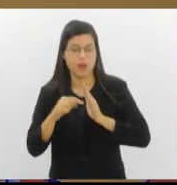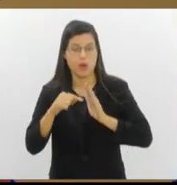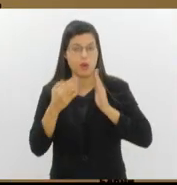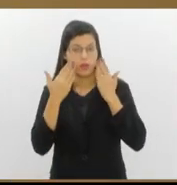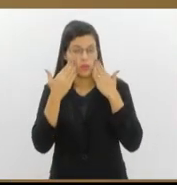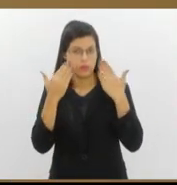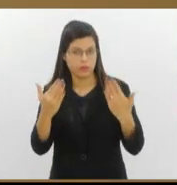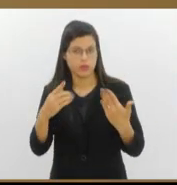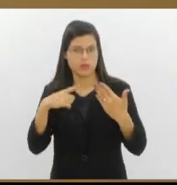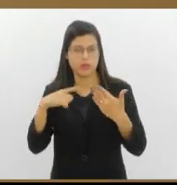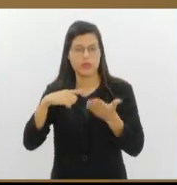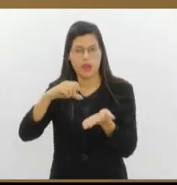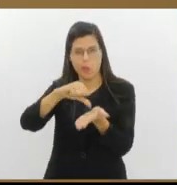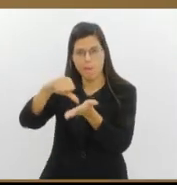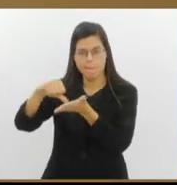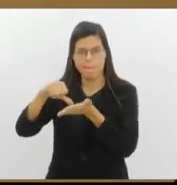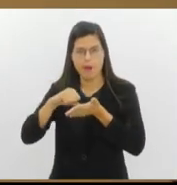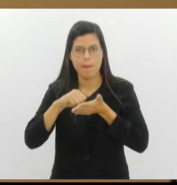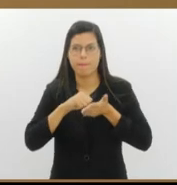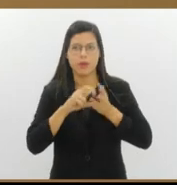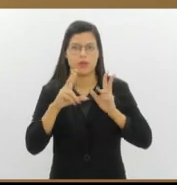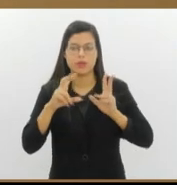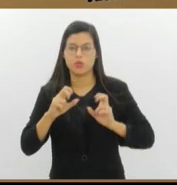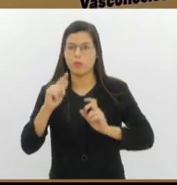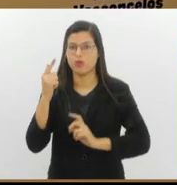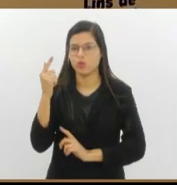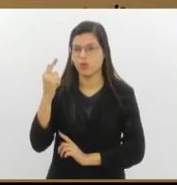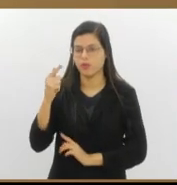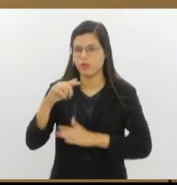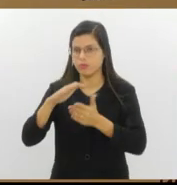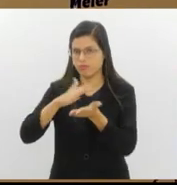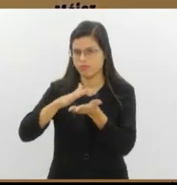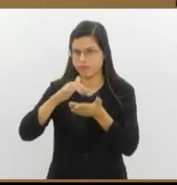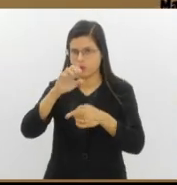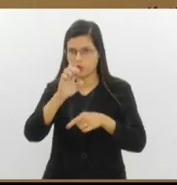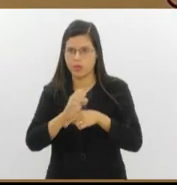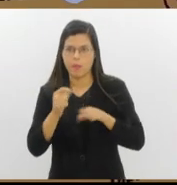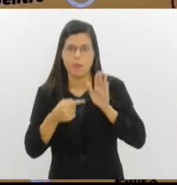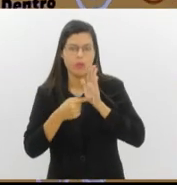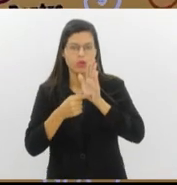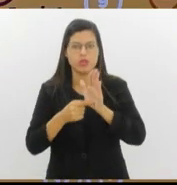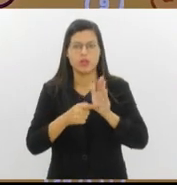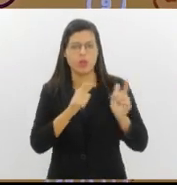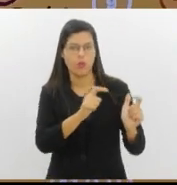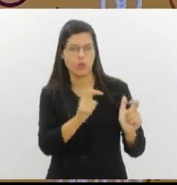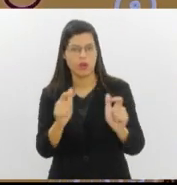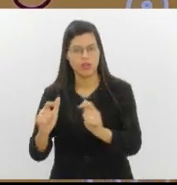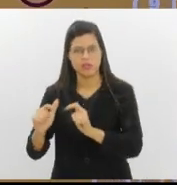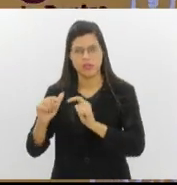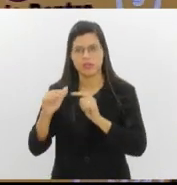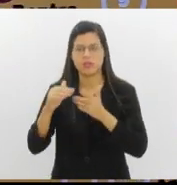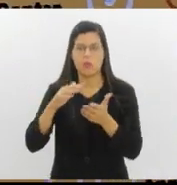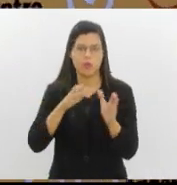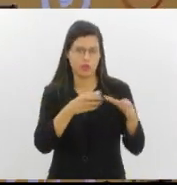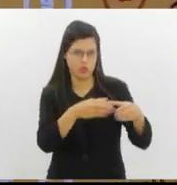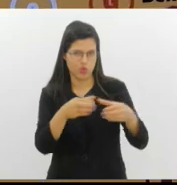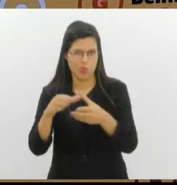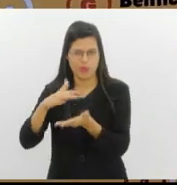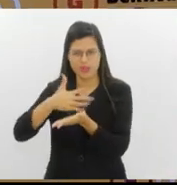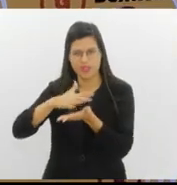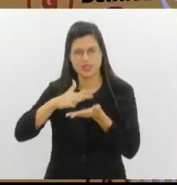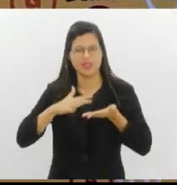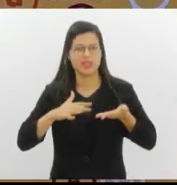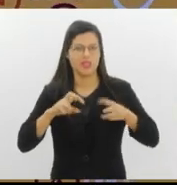ainda com o mapa da geografia do samba no estado, apresentando ao visitante a localização das escolas de samba e das principais rodas de